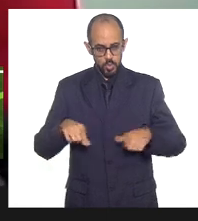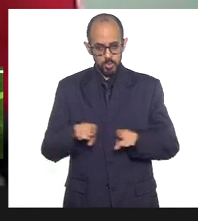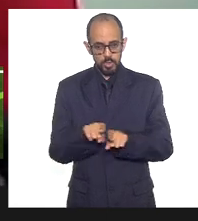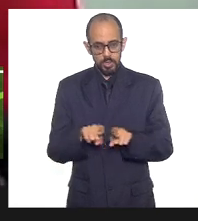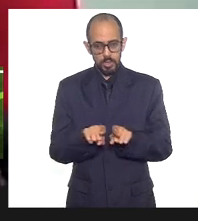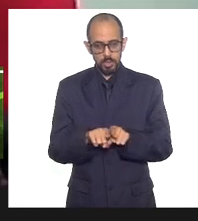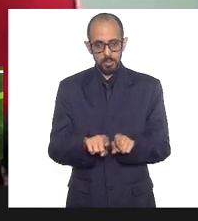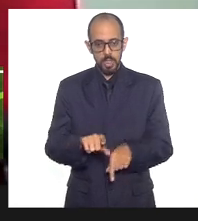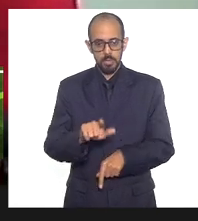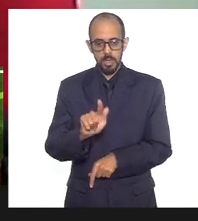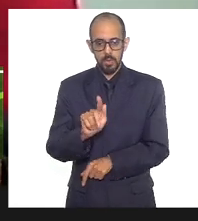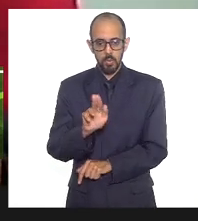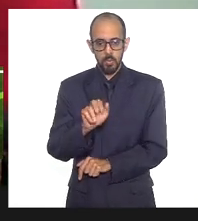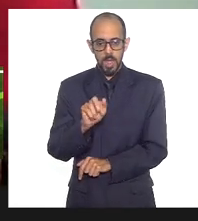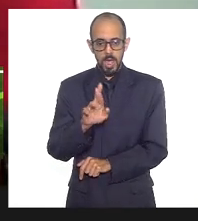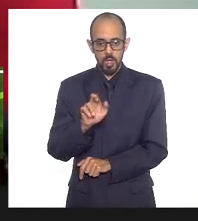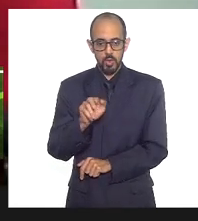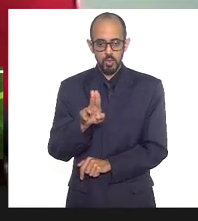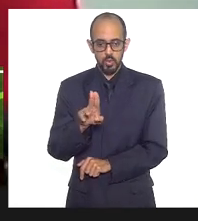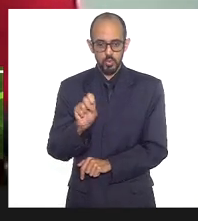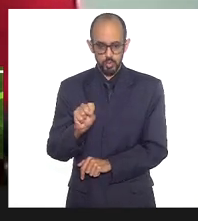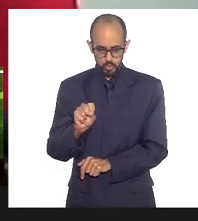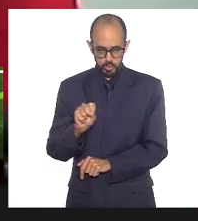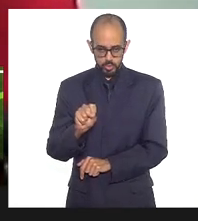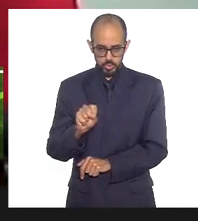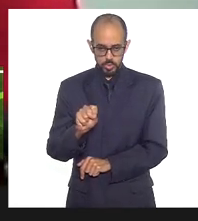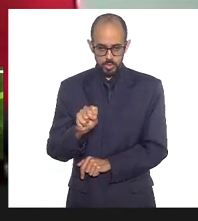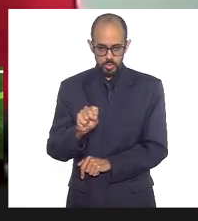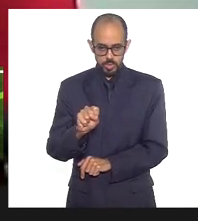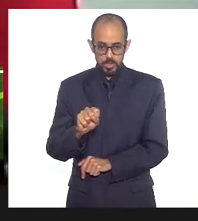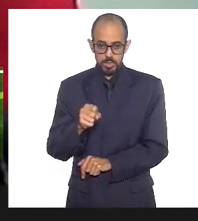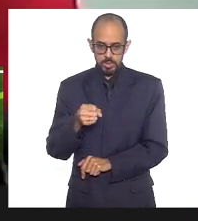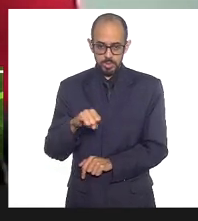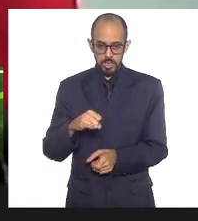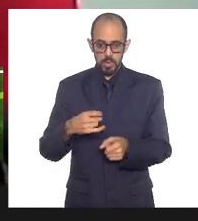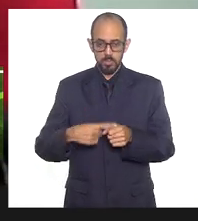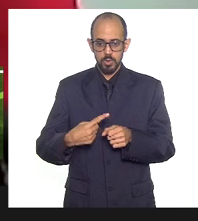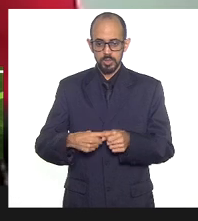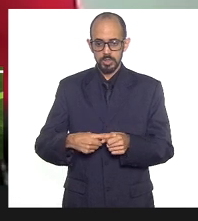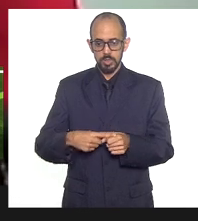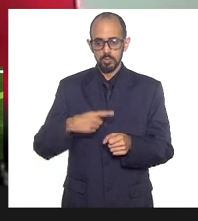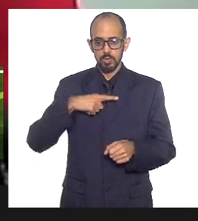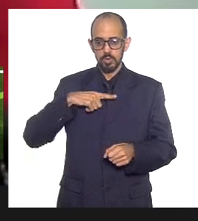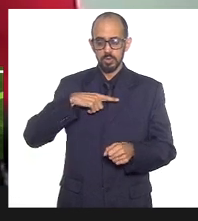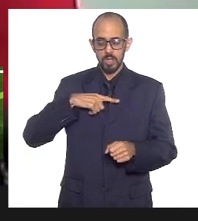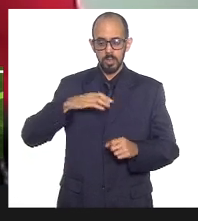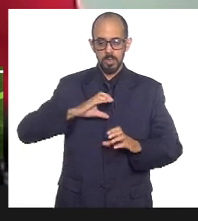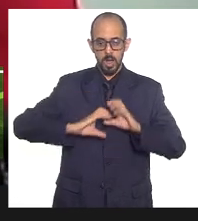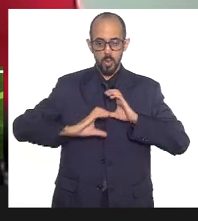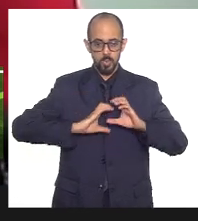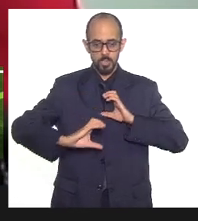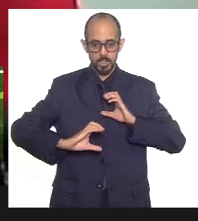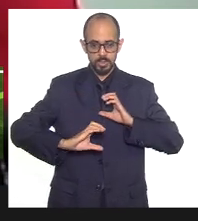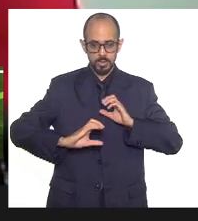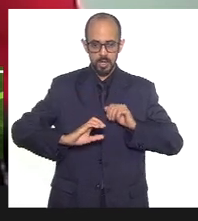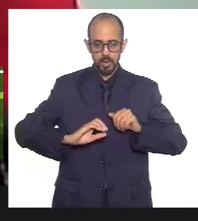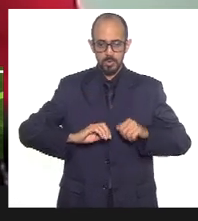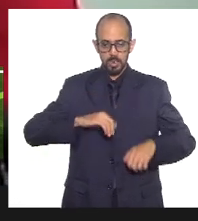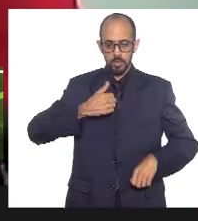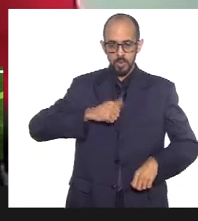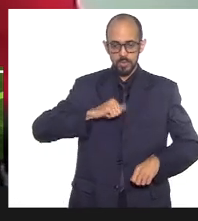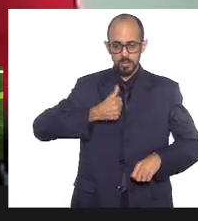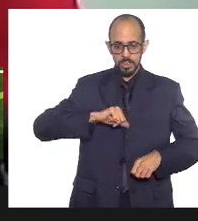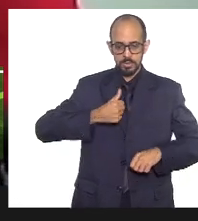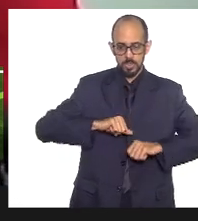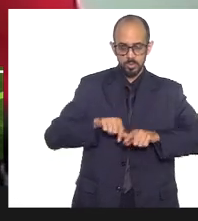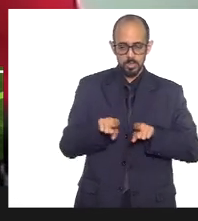em Guaruj, se o município procede a alguma interlocução no que se refere à qualificação